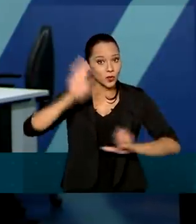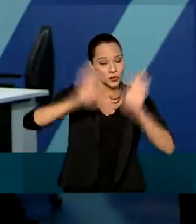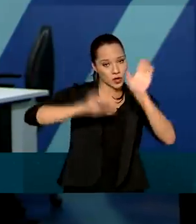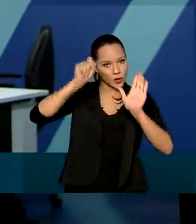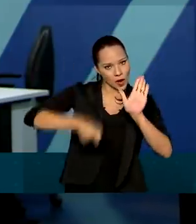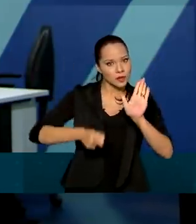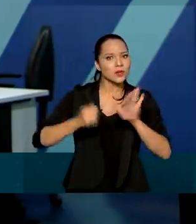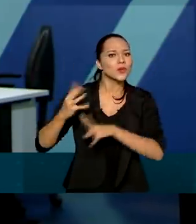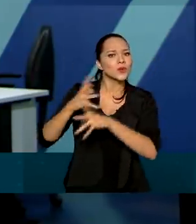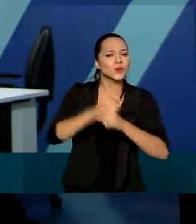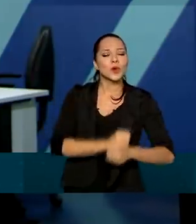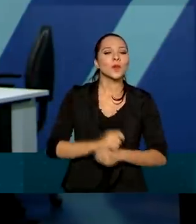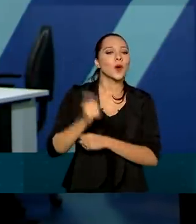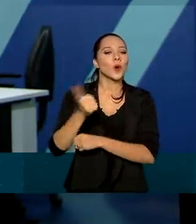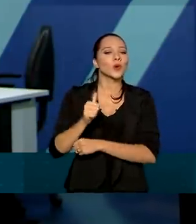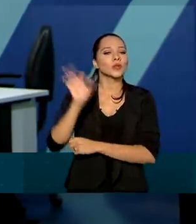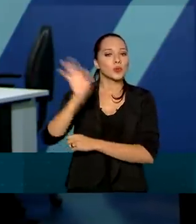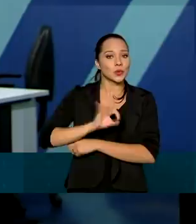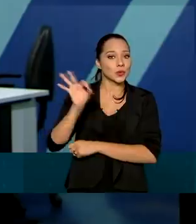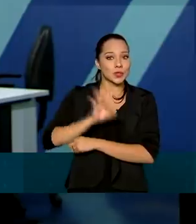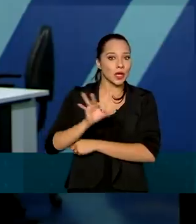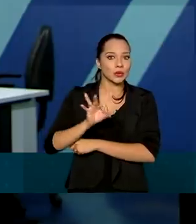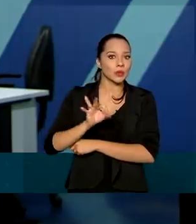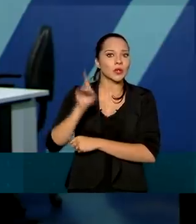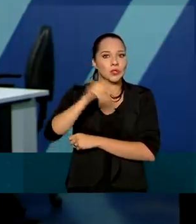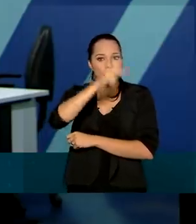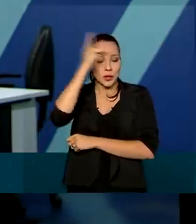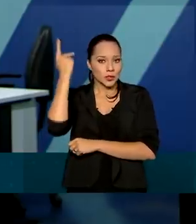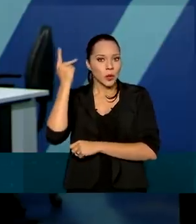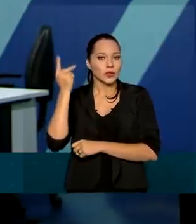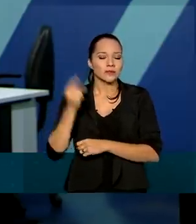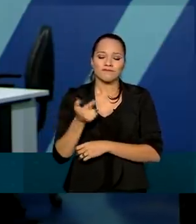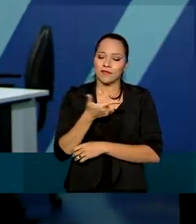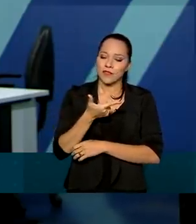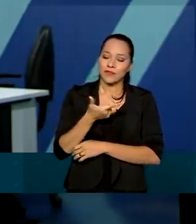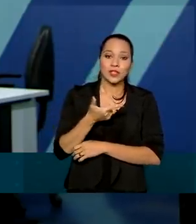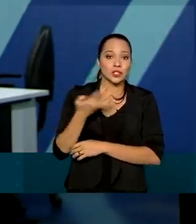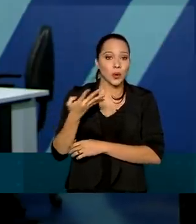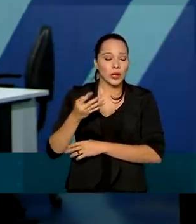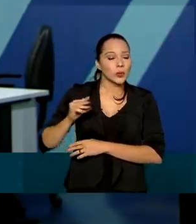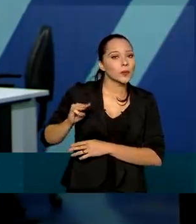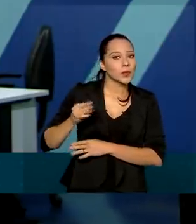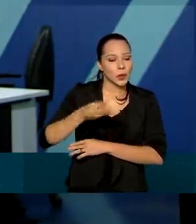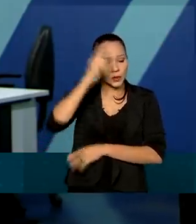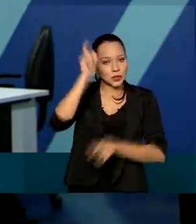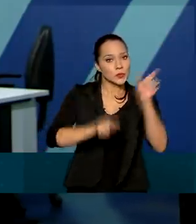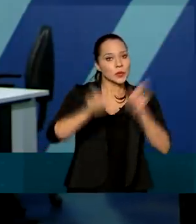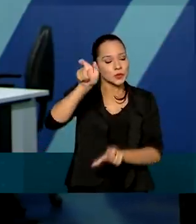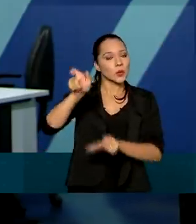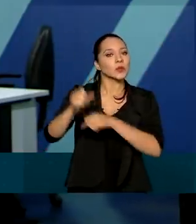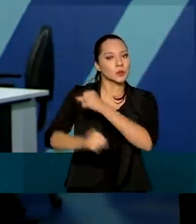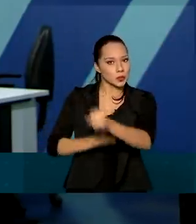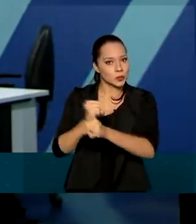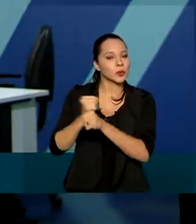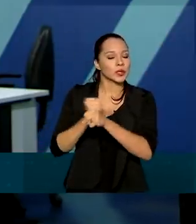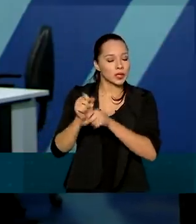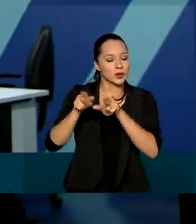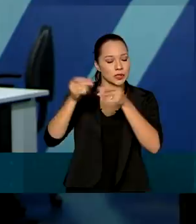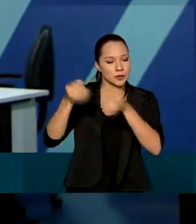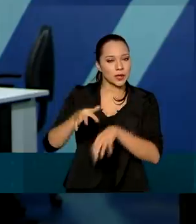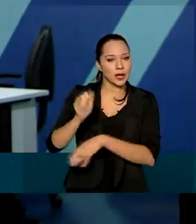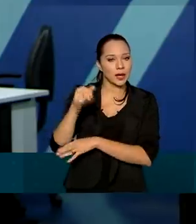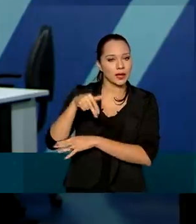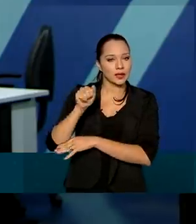representam 11% do tráfego de passageiros, cerca de 24 milhões de pessoas por ano, segundo a ANAC.